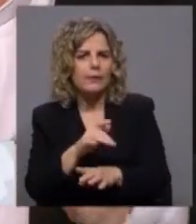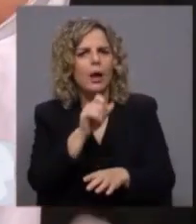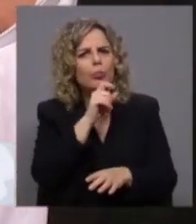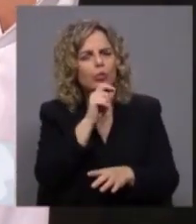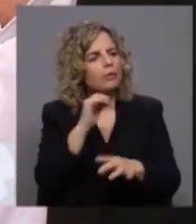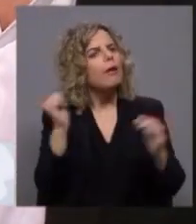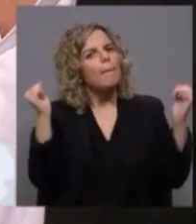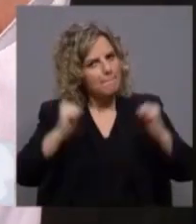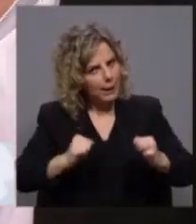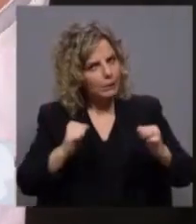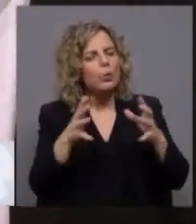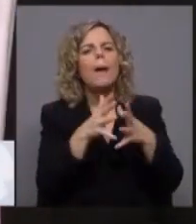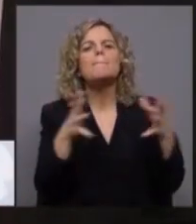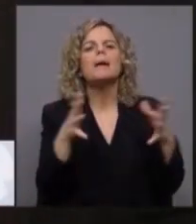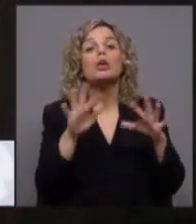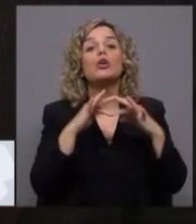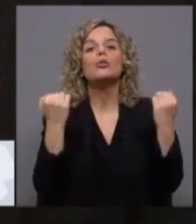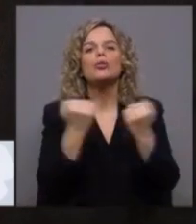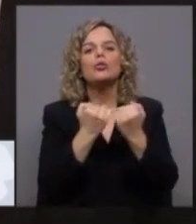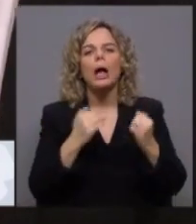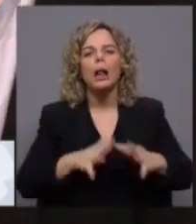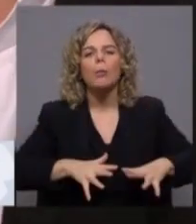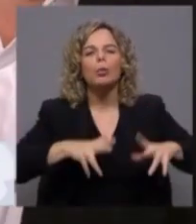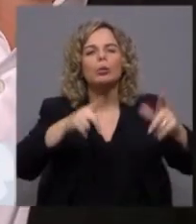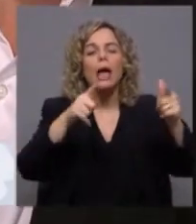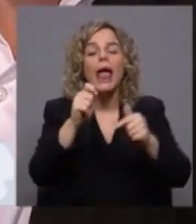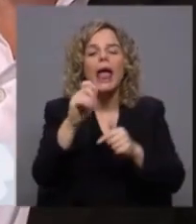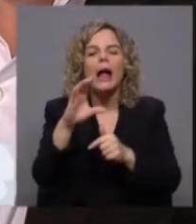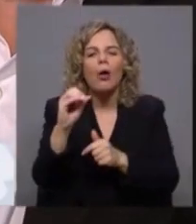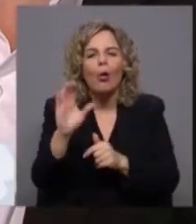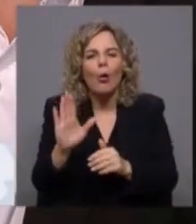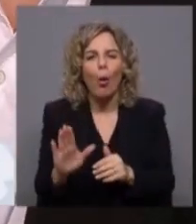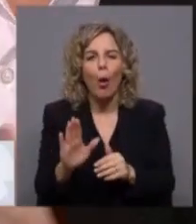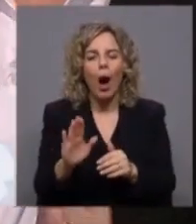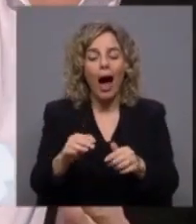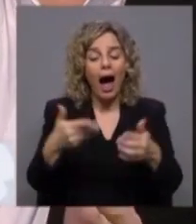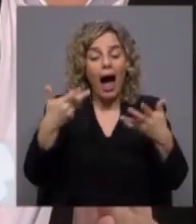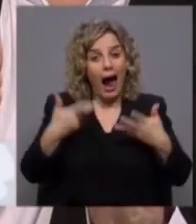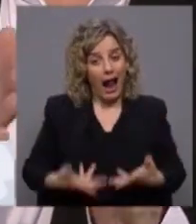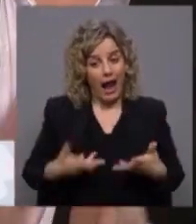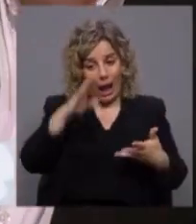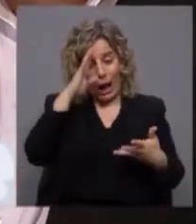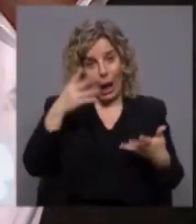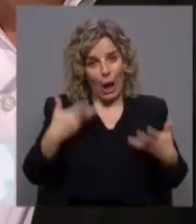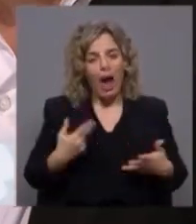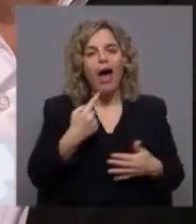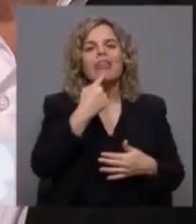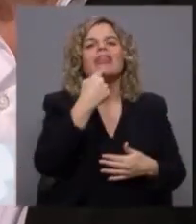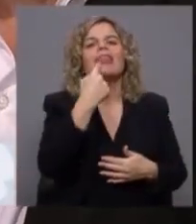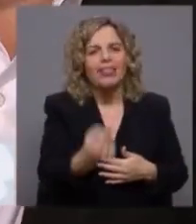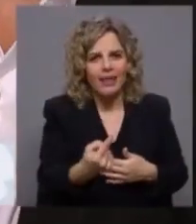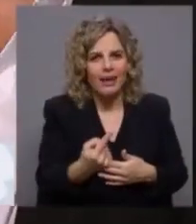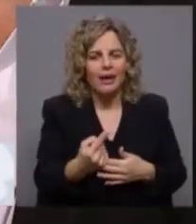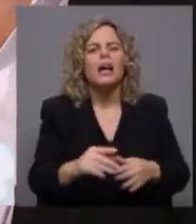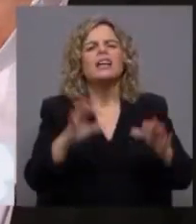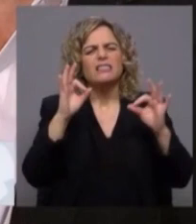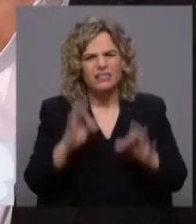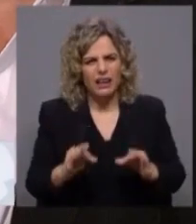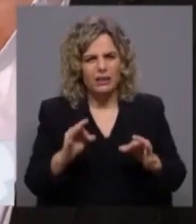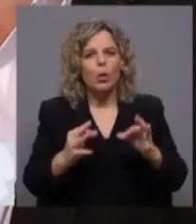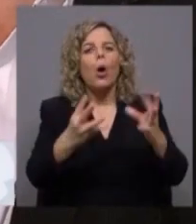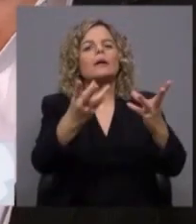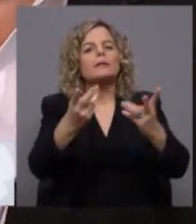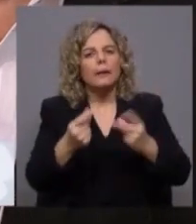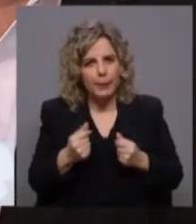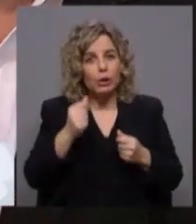por uma maioria social progressista e ecológica, que diga desde já que viabilizaremos um orçamento e um